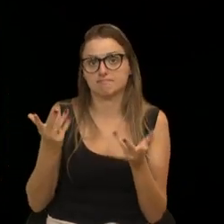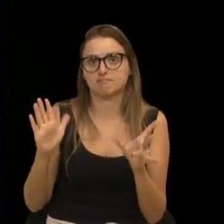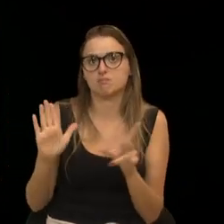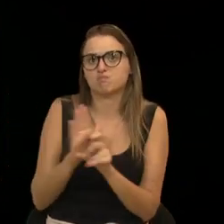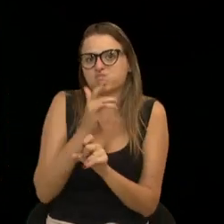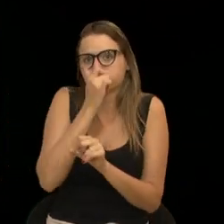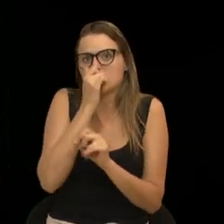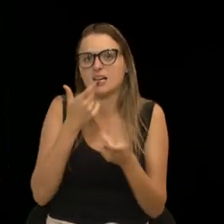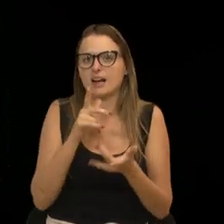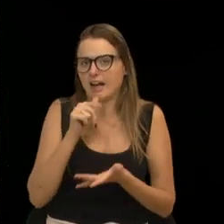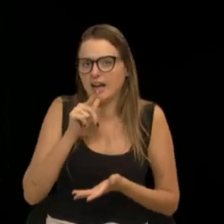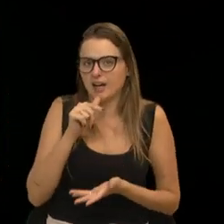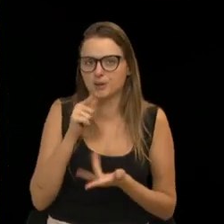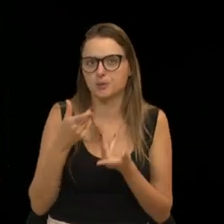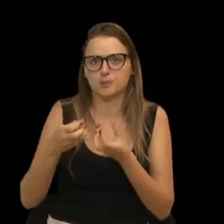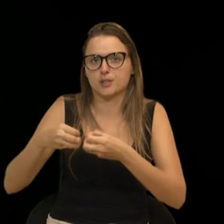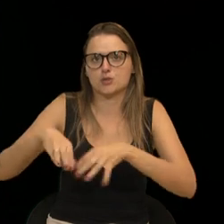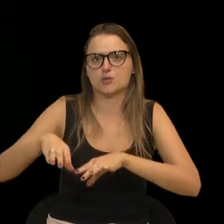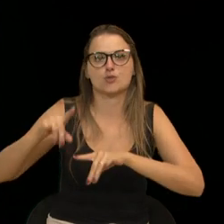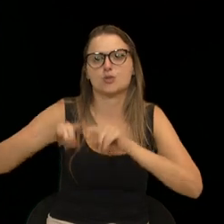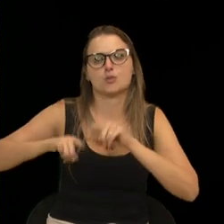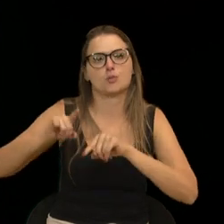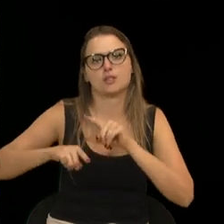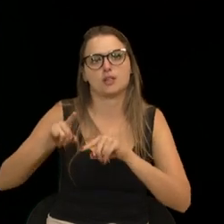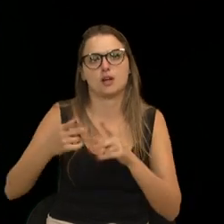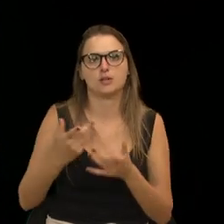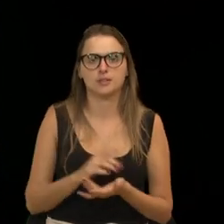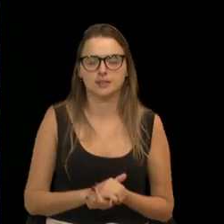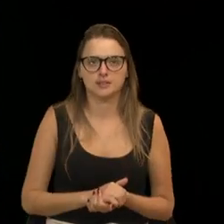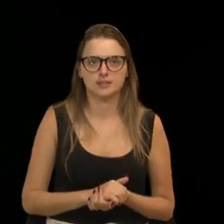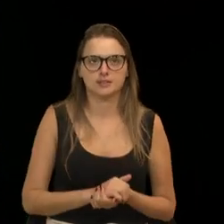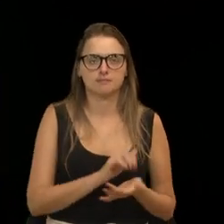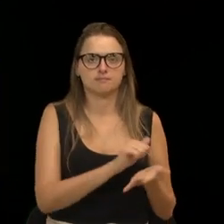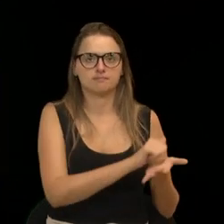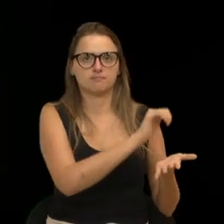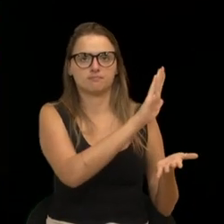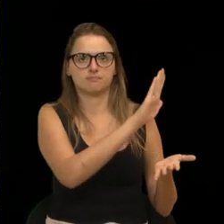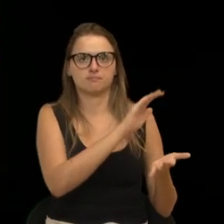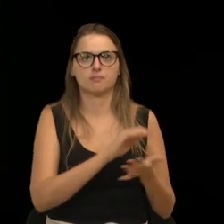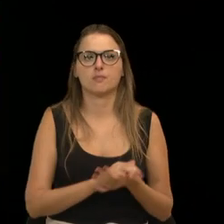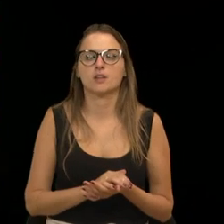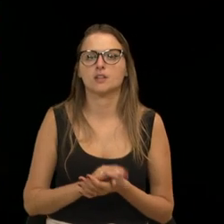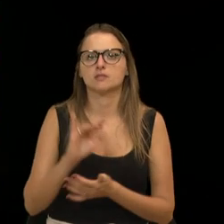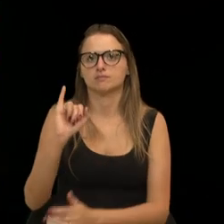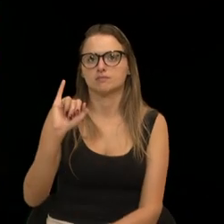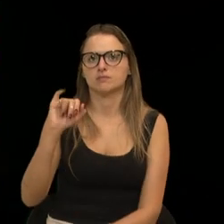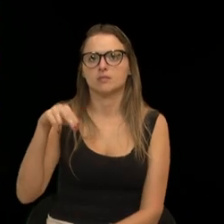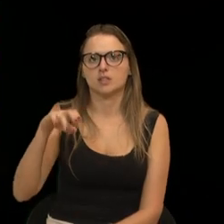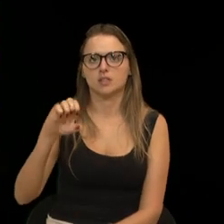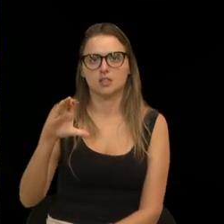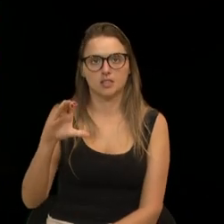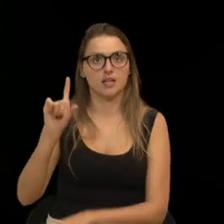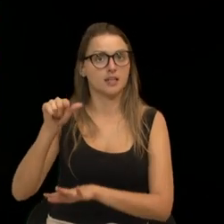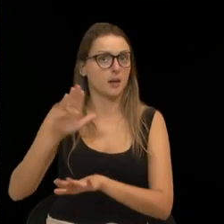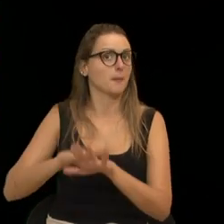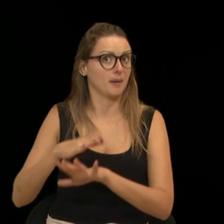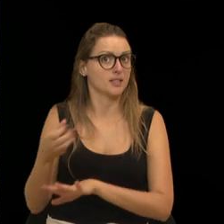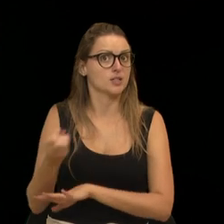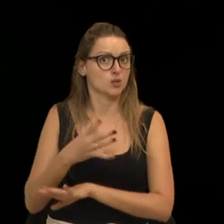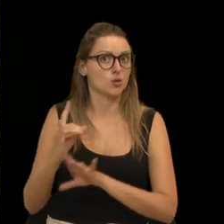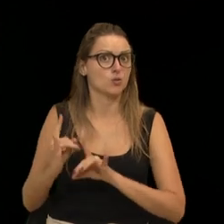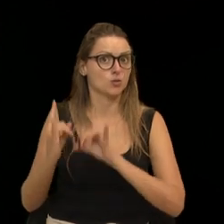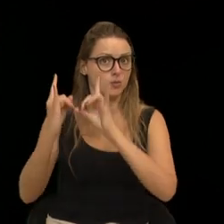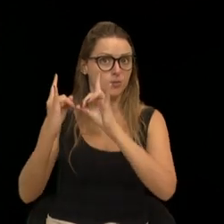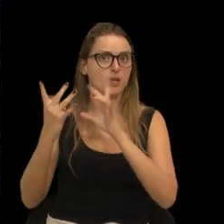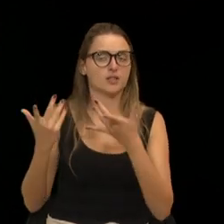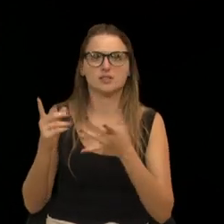do espaço. Permite uma parte posteriormente, vereador Filipe. O prédio do INEC é muito mais novo que o prédio do Cristóvão, e ele